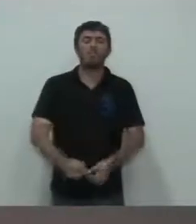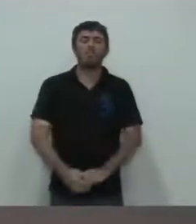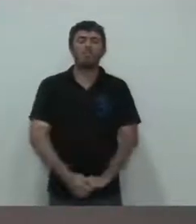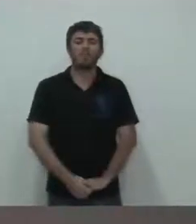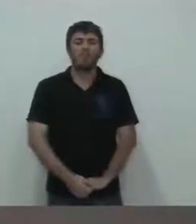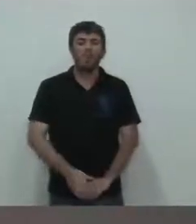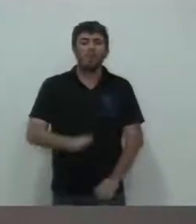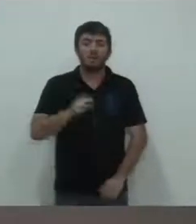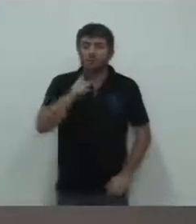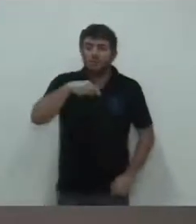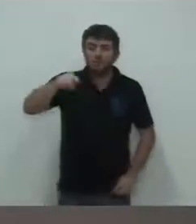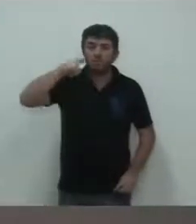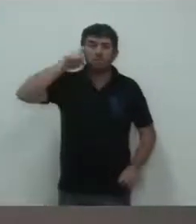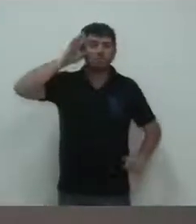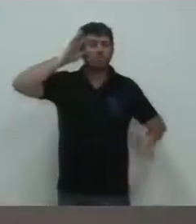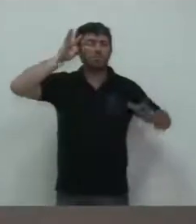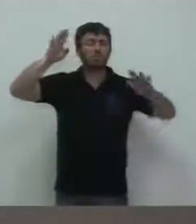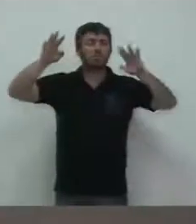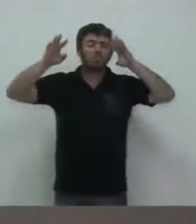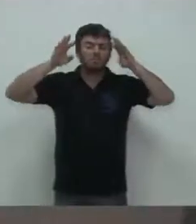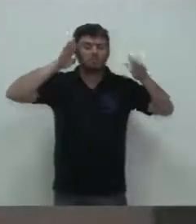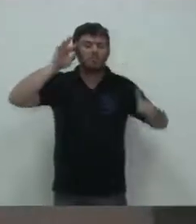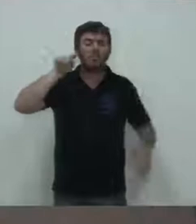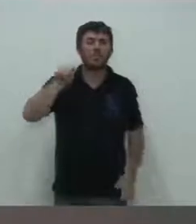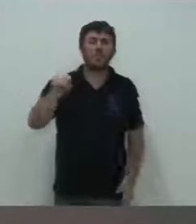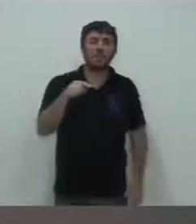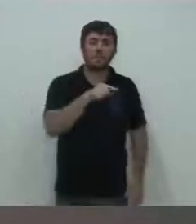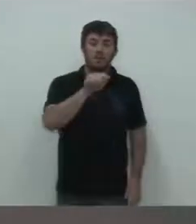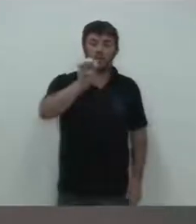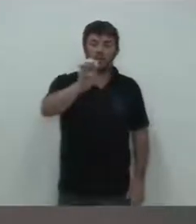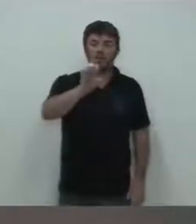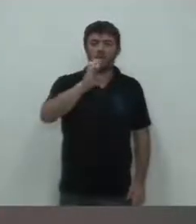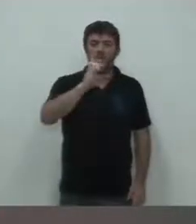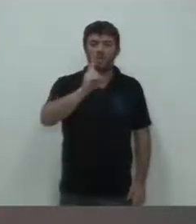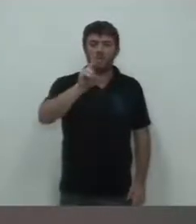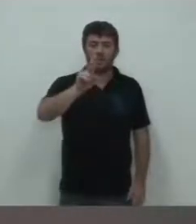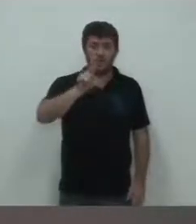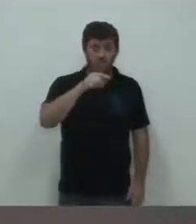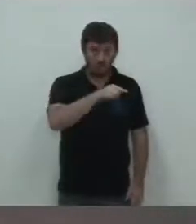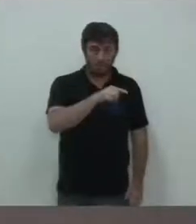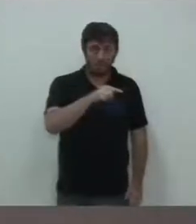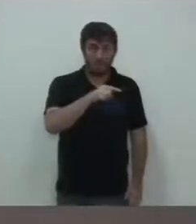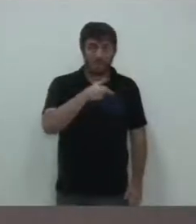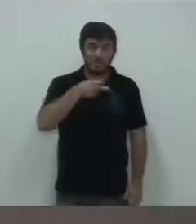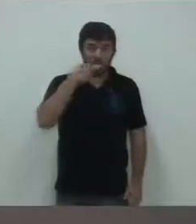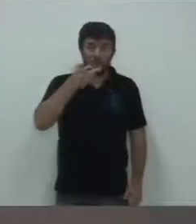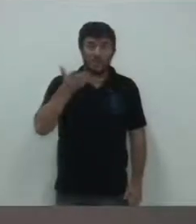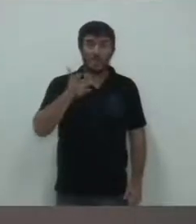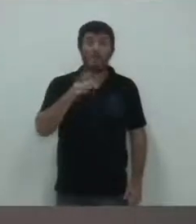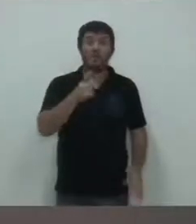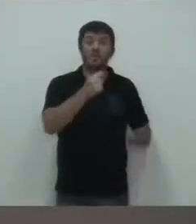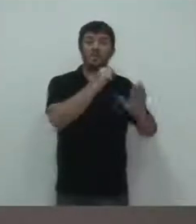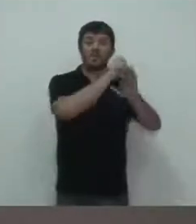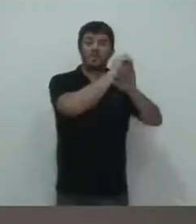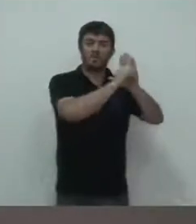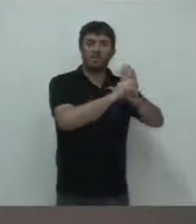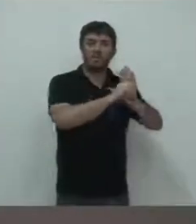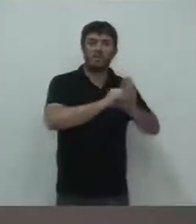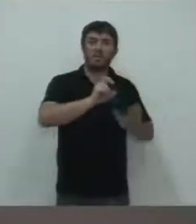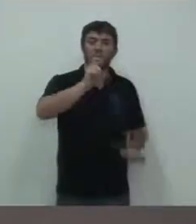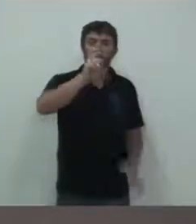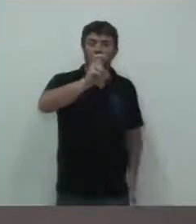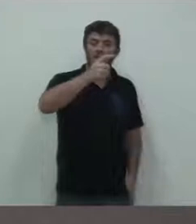vocês terem ideia, O Edu falou aqui que o orçamento vai para 520 milhões. Cadê esse dinheiro?